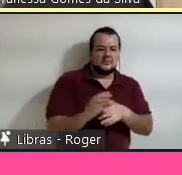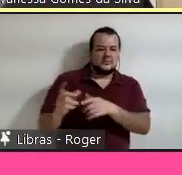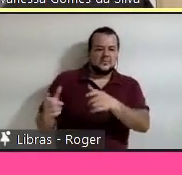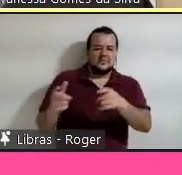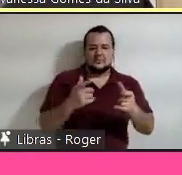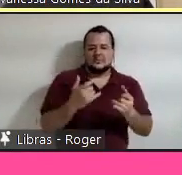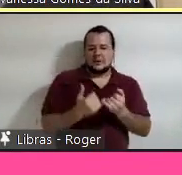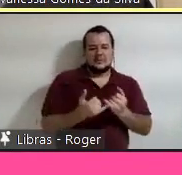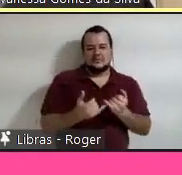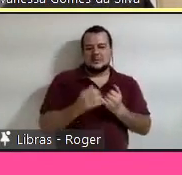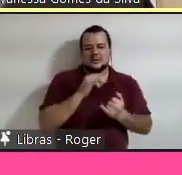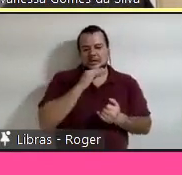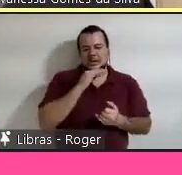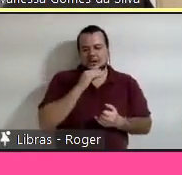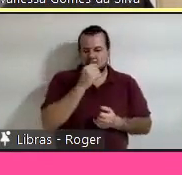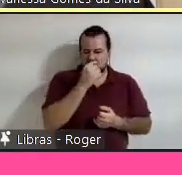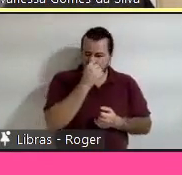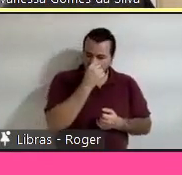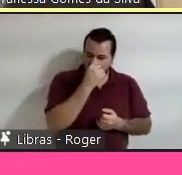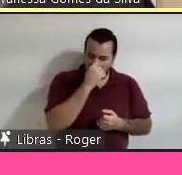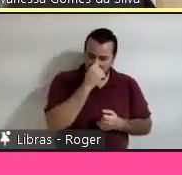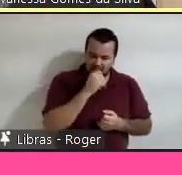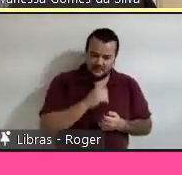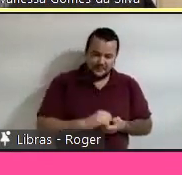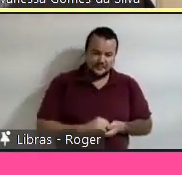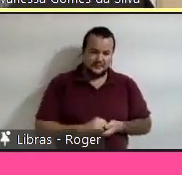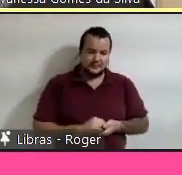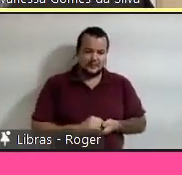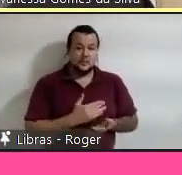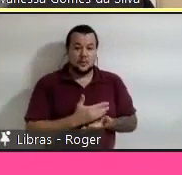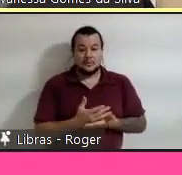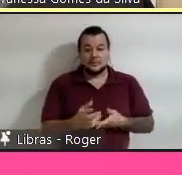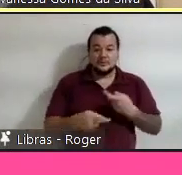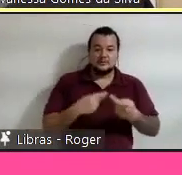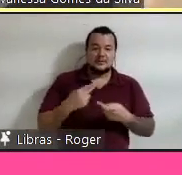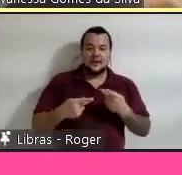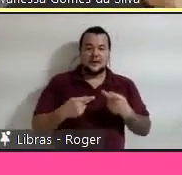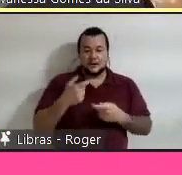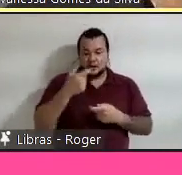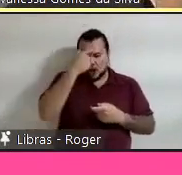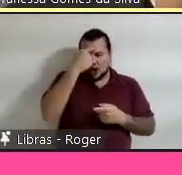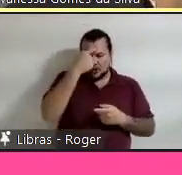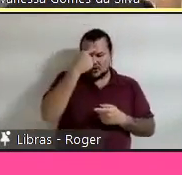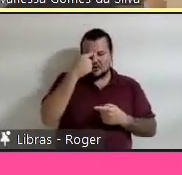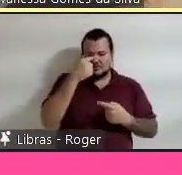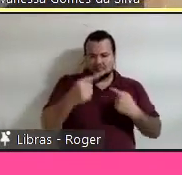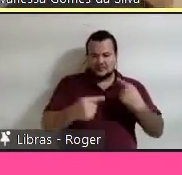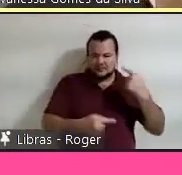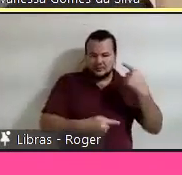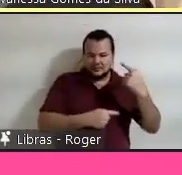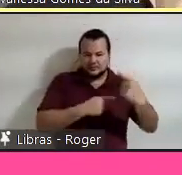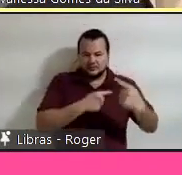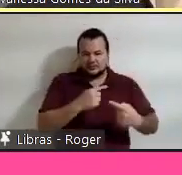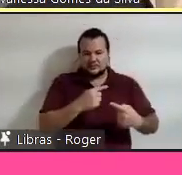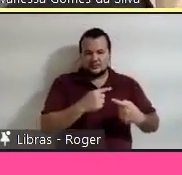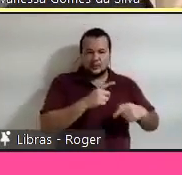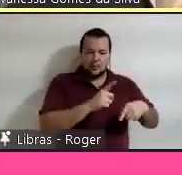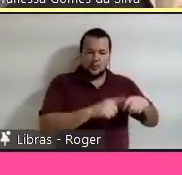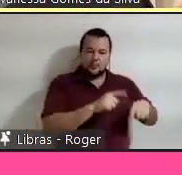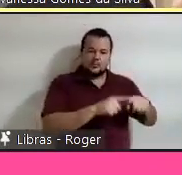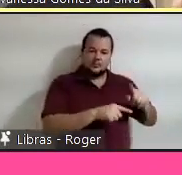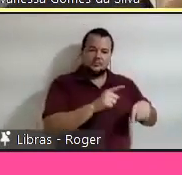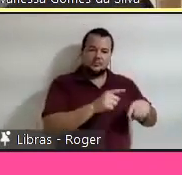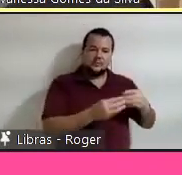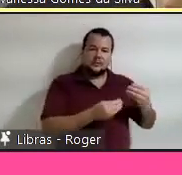mal. Então, nós começamos a falar de lógica circular. Os produtos são bancos de materiais, cada produto, então, tem o seu